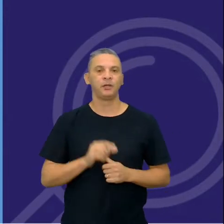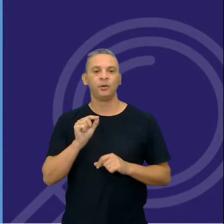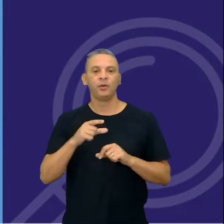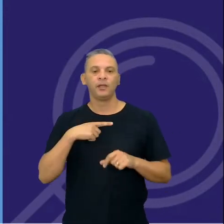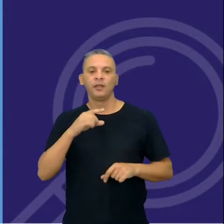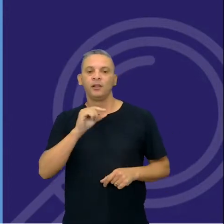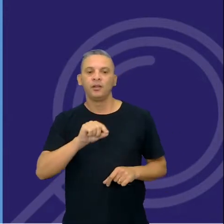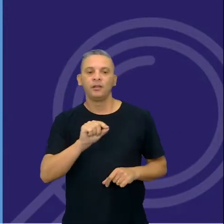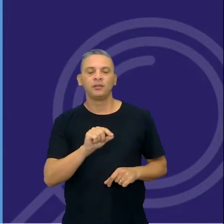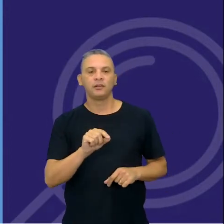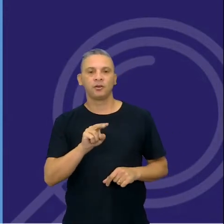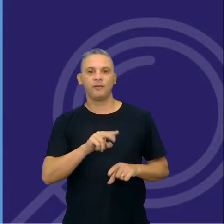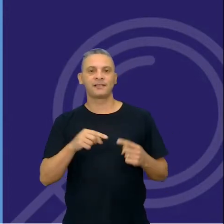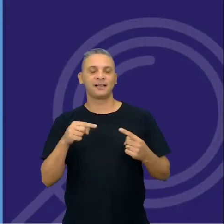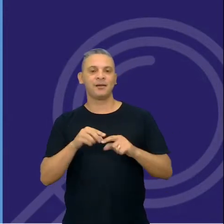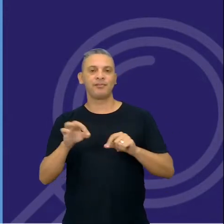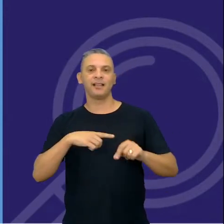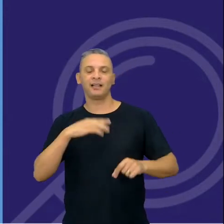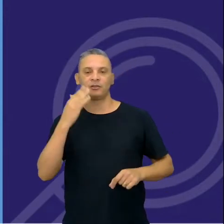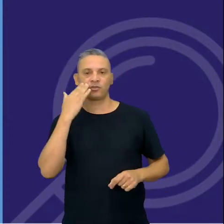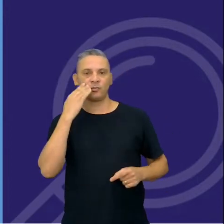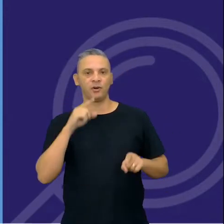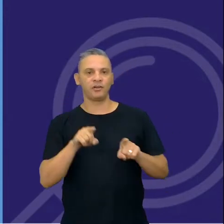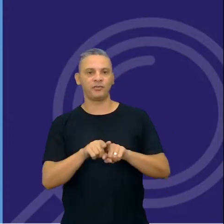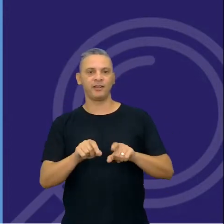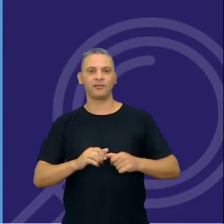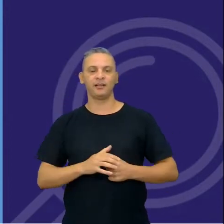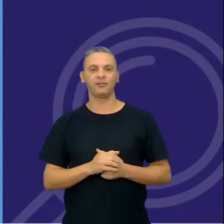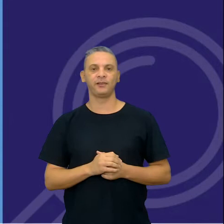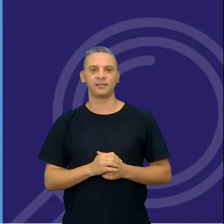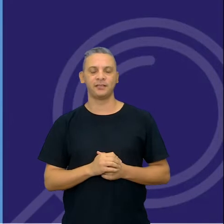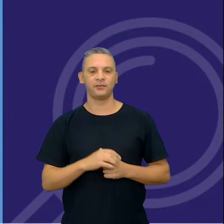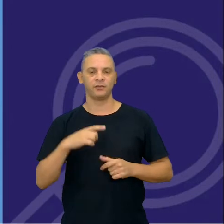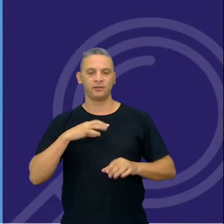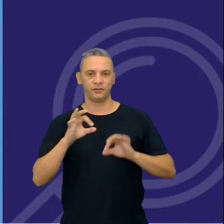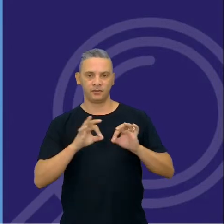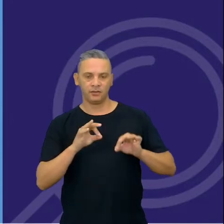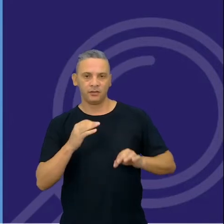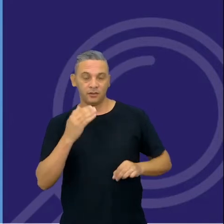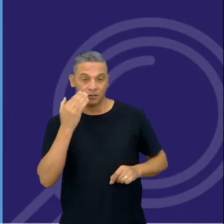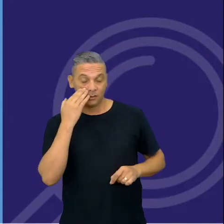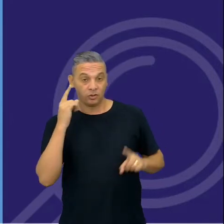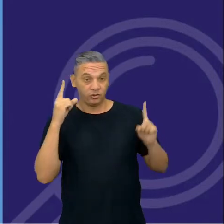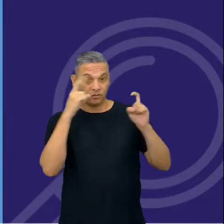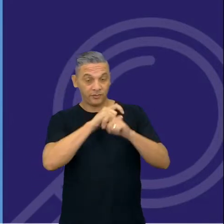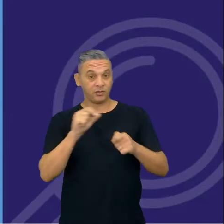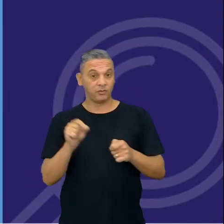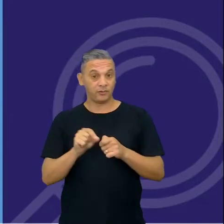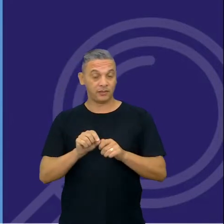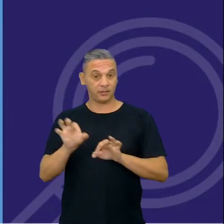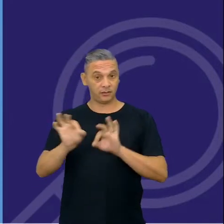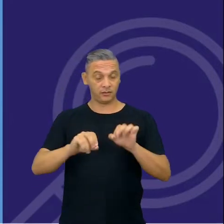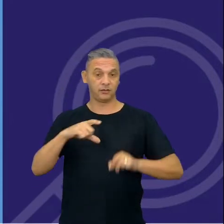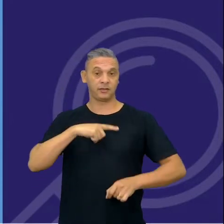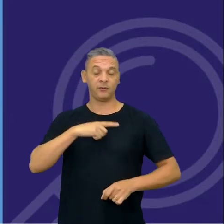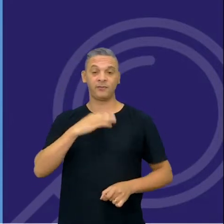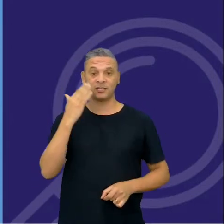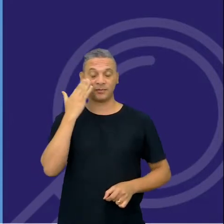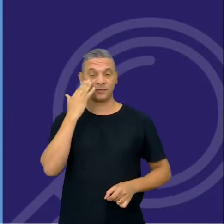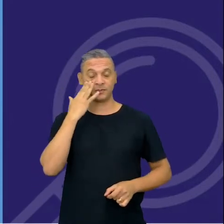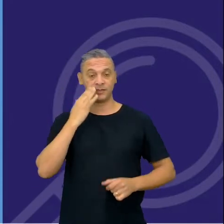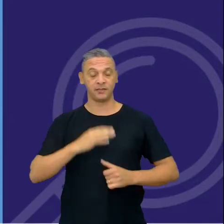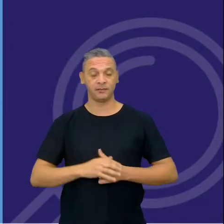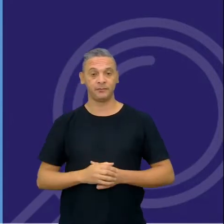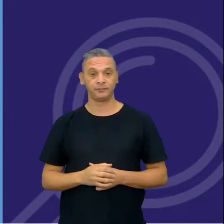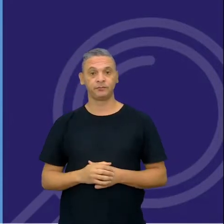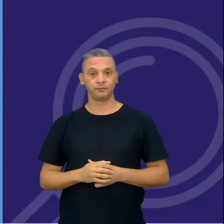o experimento para uma coisa que, na verdade, essa adaptação é um pouco mais difícil de executar, mas é o fato